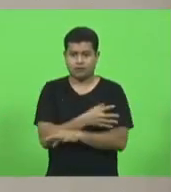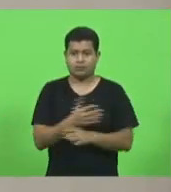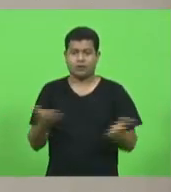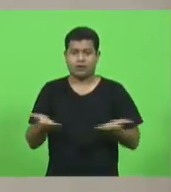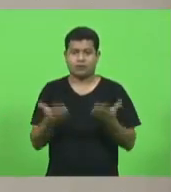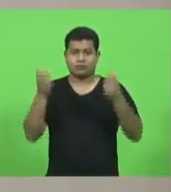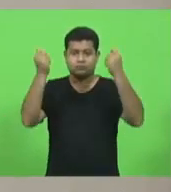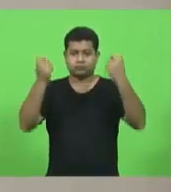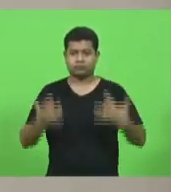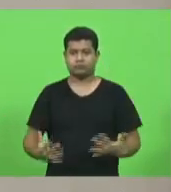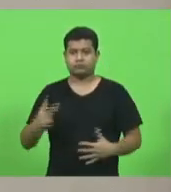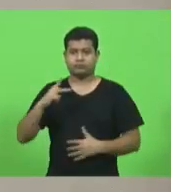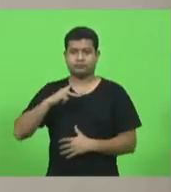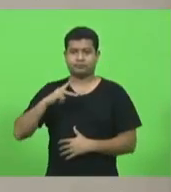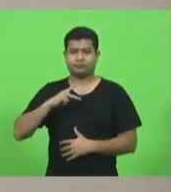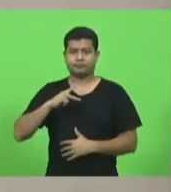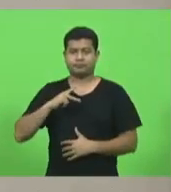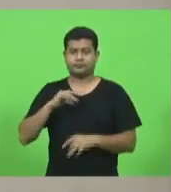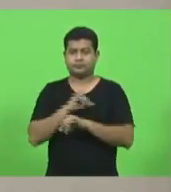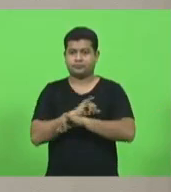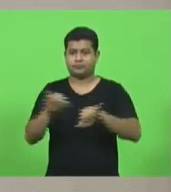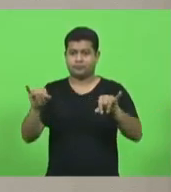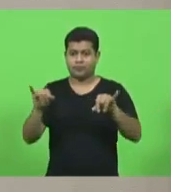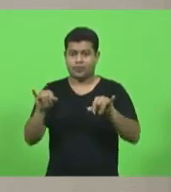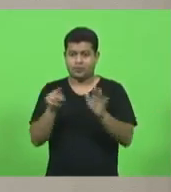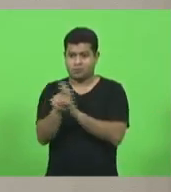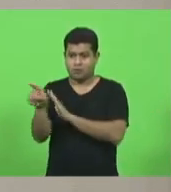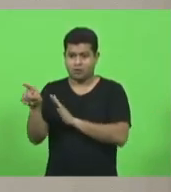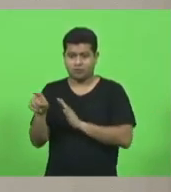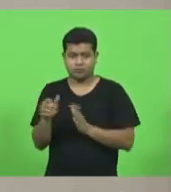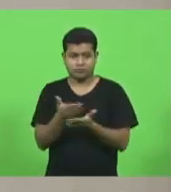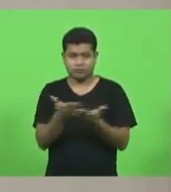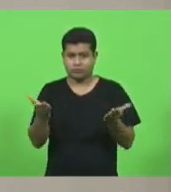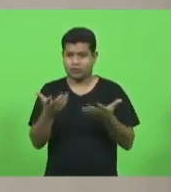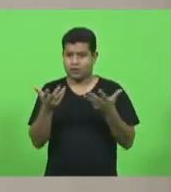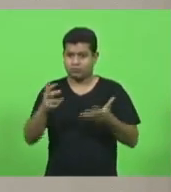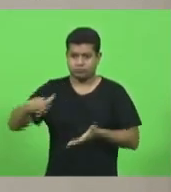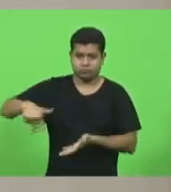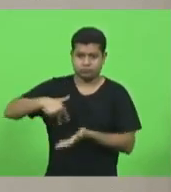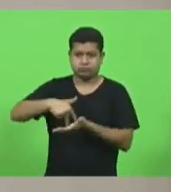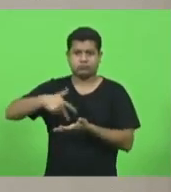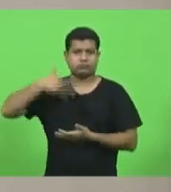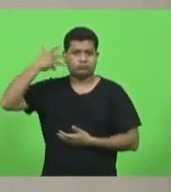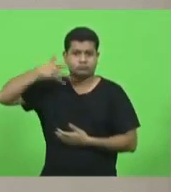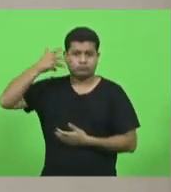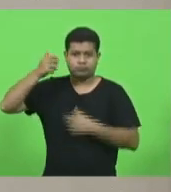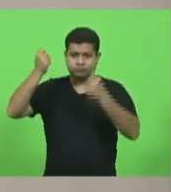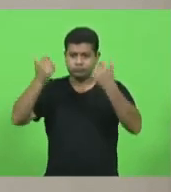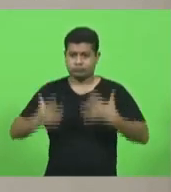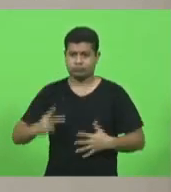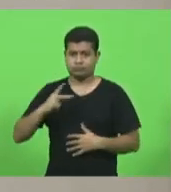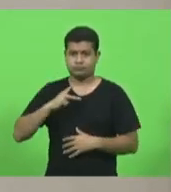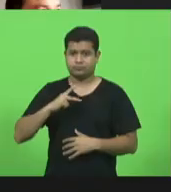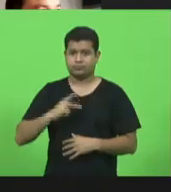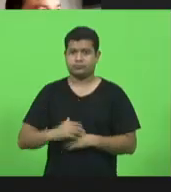pessoais. Consulto, senhores deputados, se alguém deseja fazer uso da palavra em explicações pessoais.